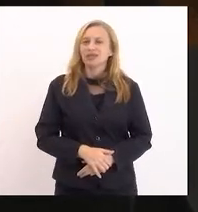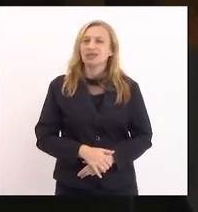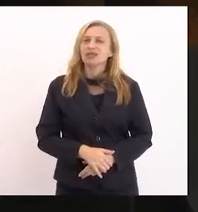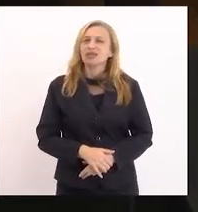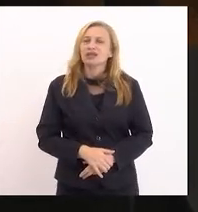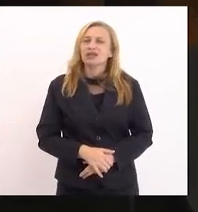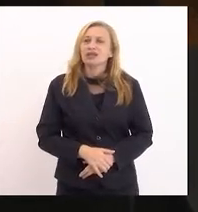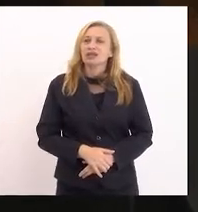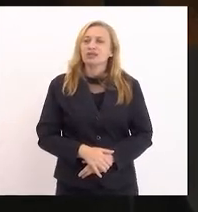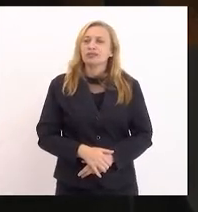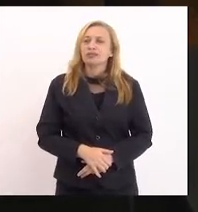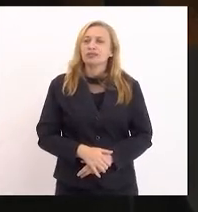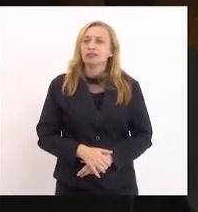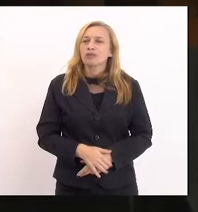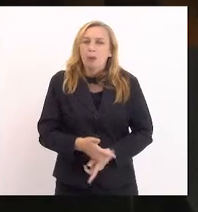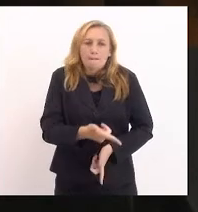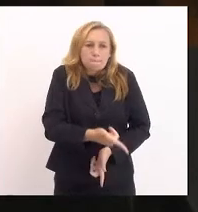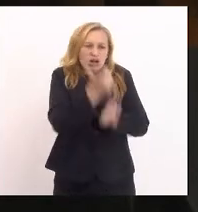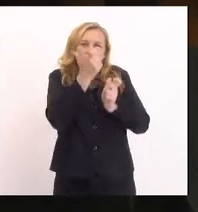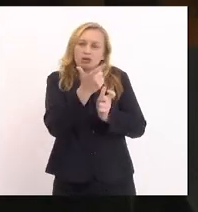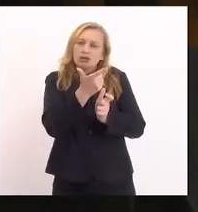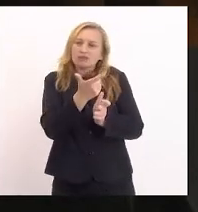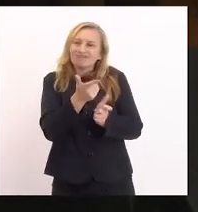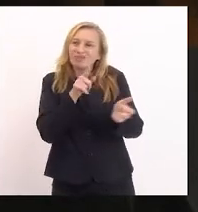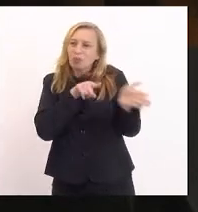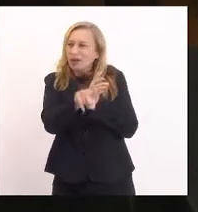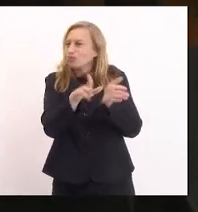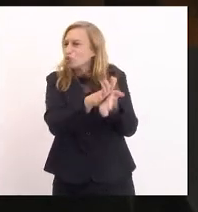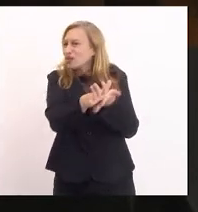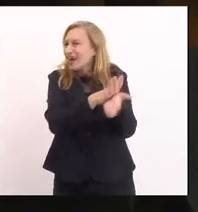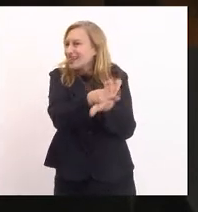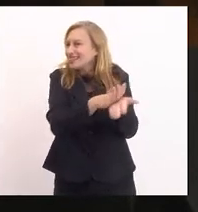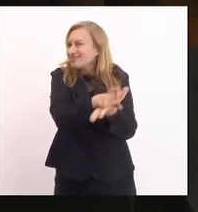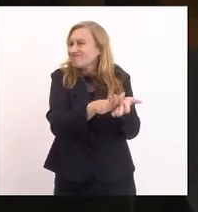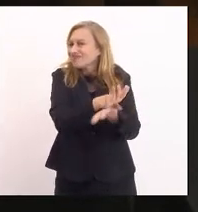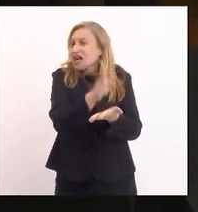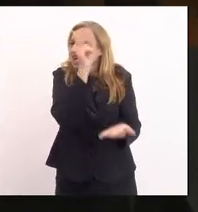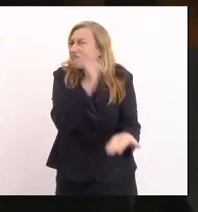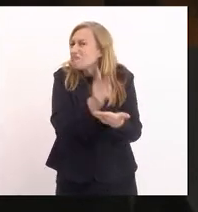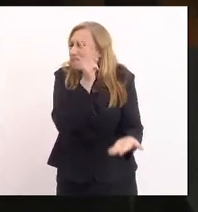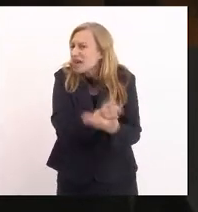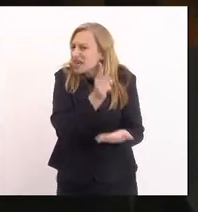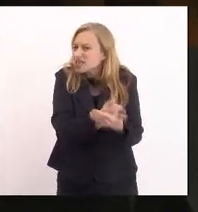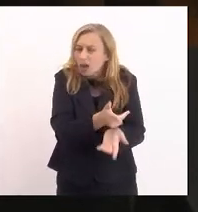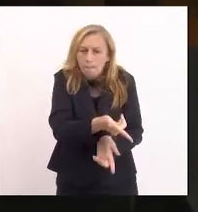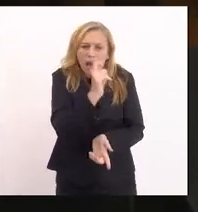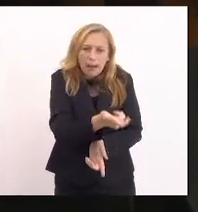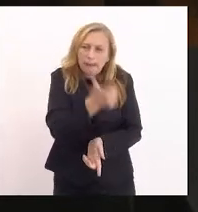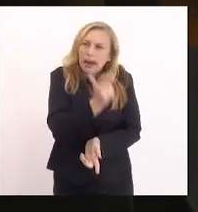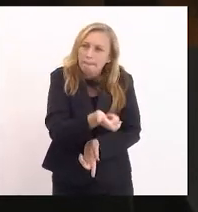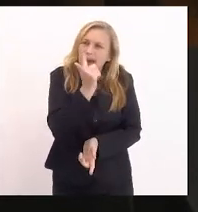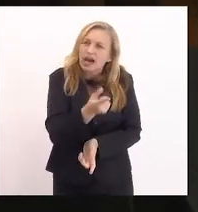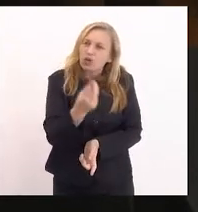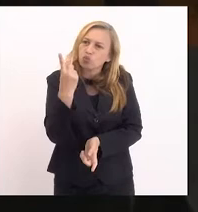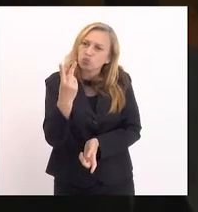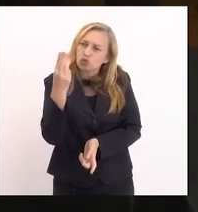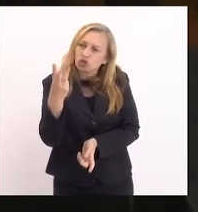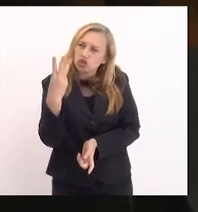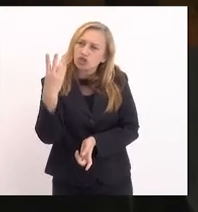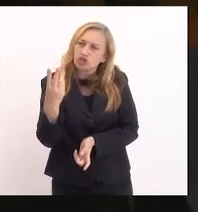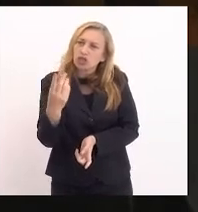o assassino atirou sem perguntar antes. E mesmo tendo atirado uma, duas vezes, quando a